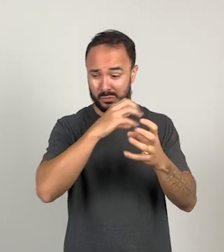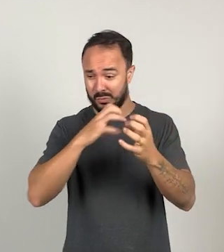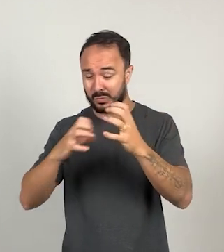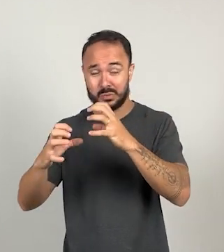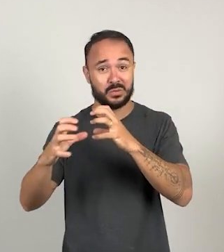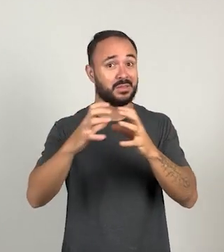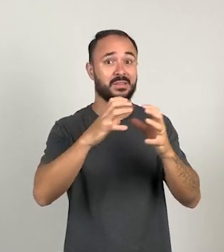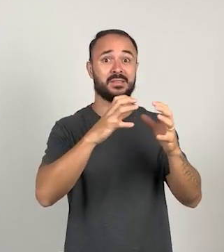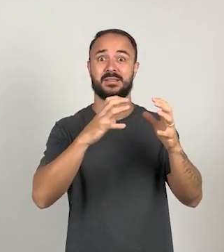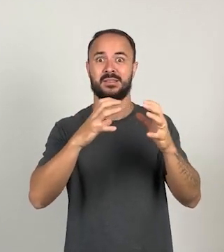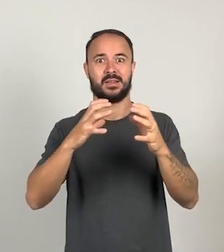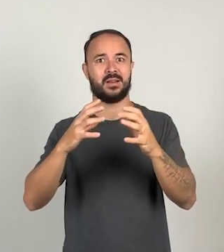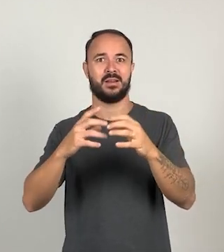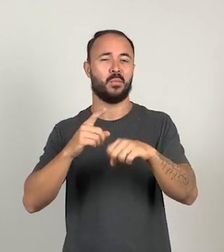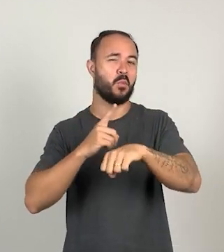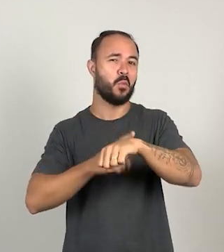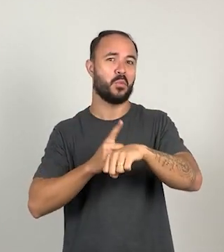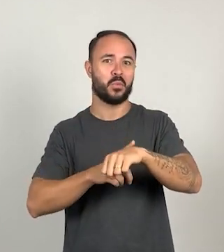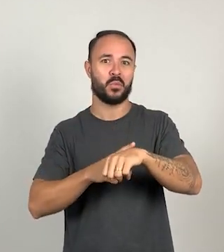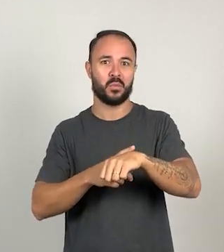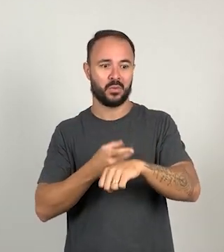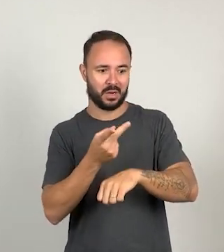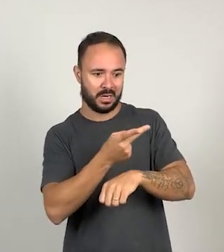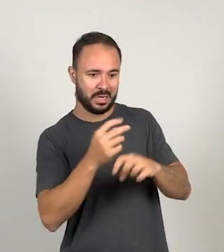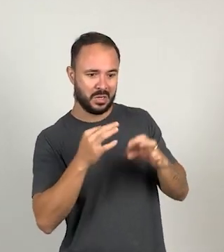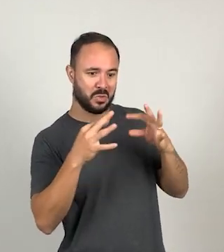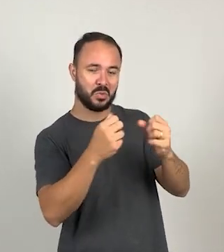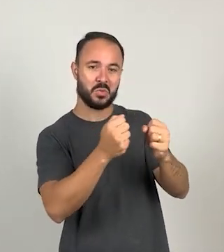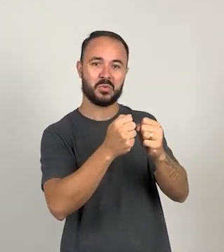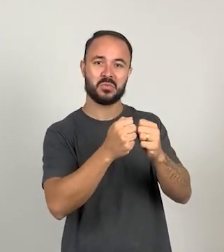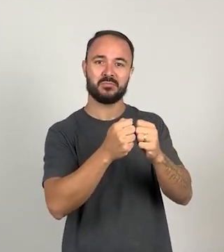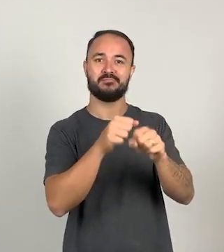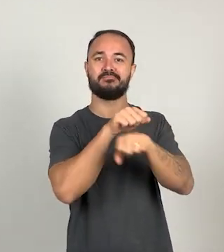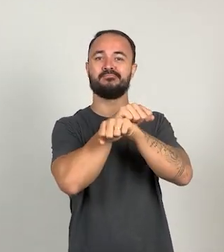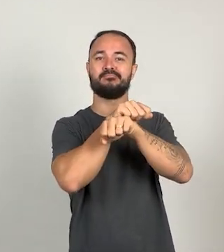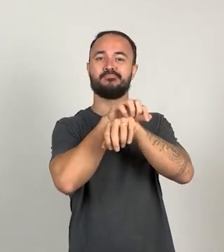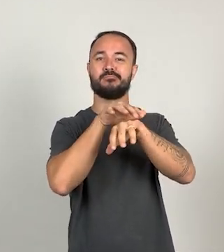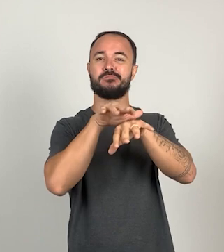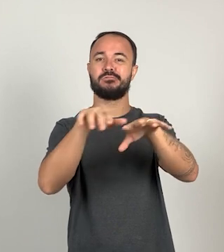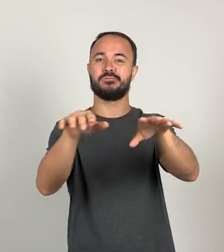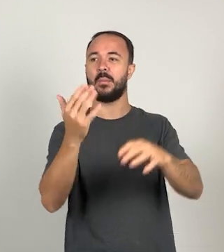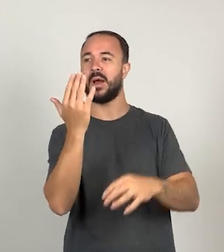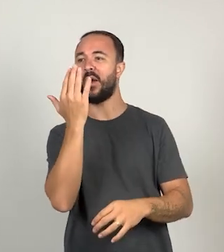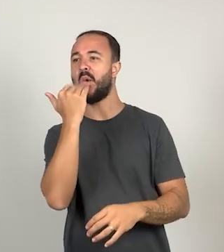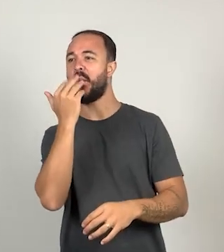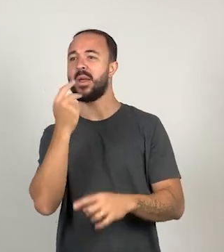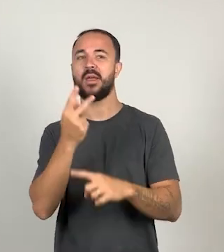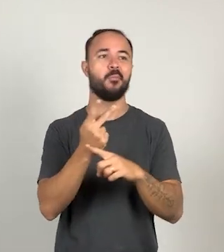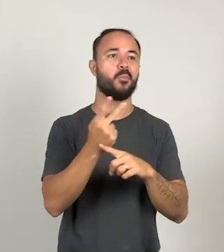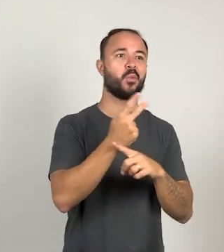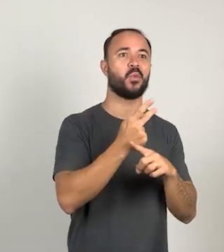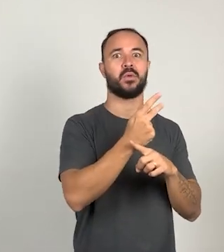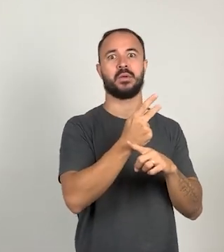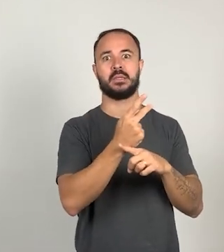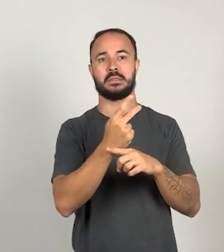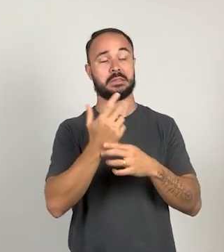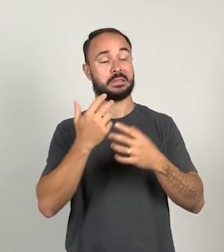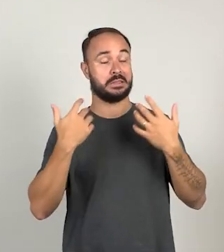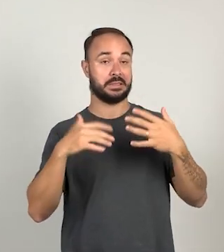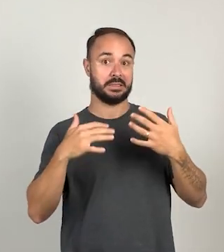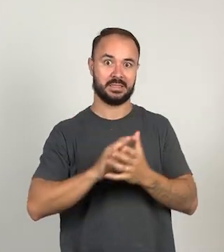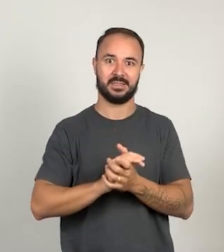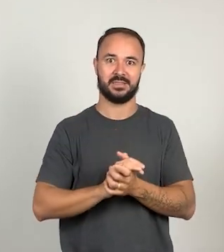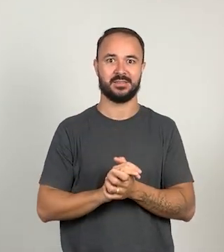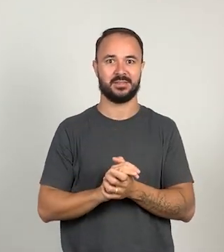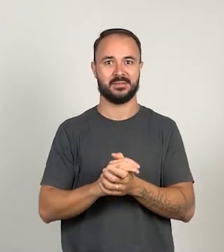hora que toda essa turma sair para comer. Palmas para a